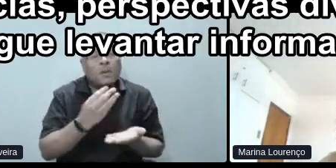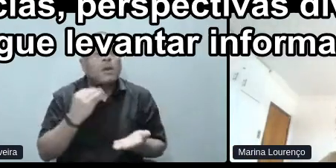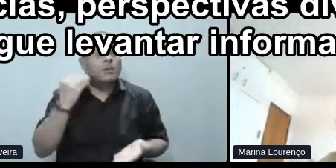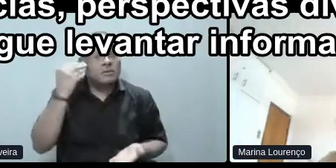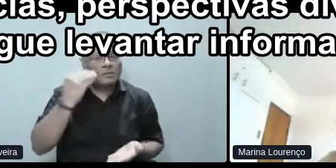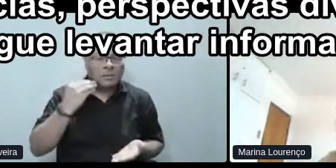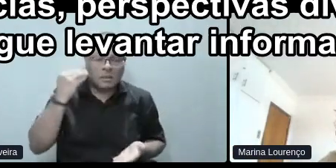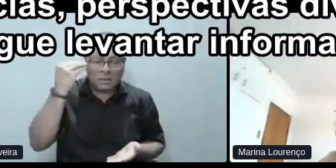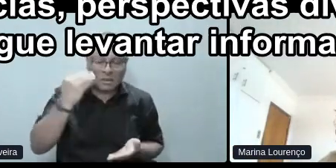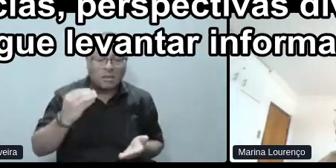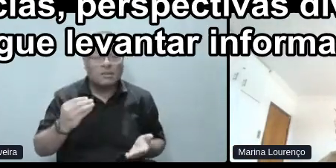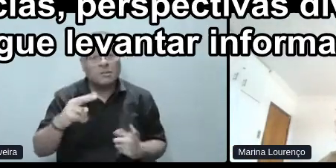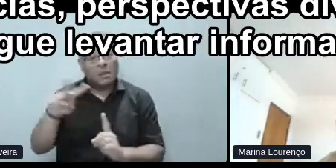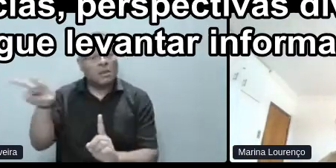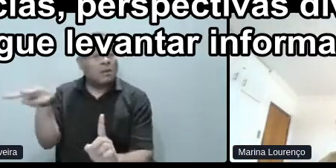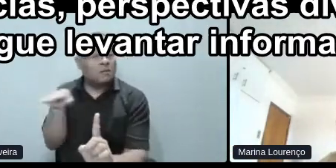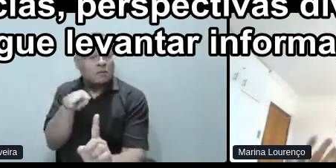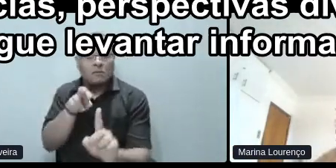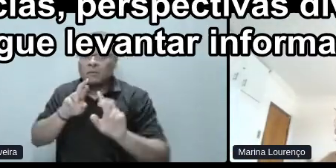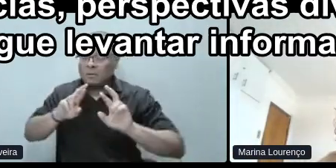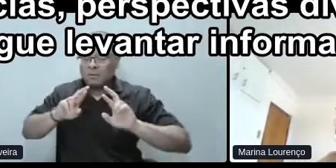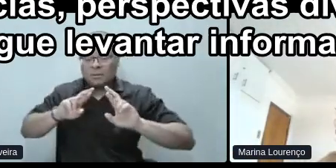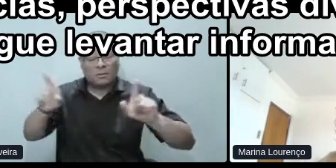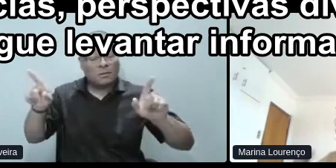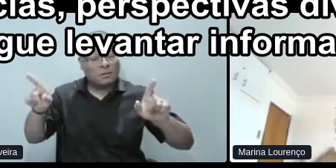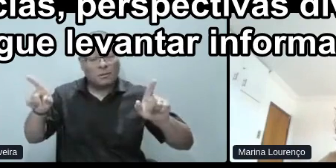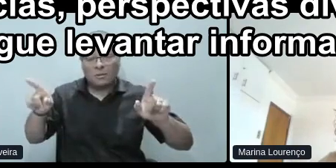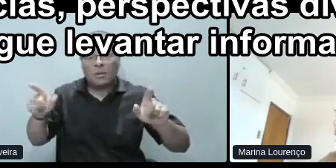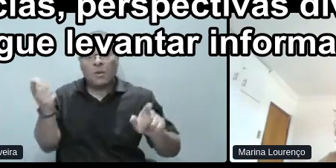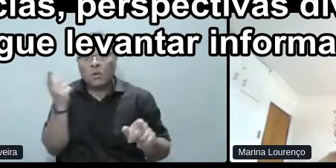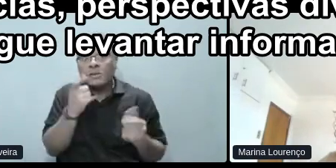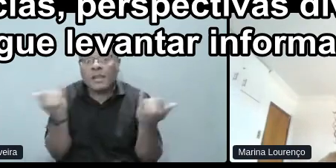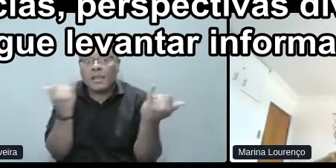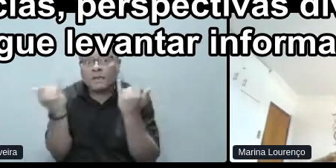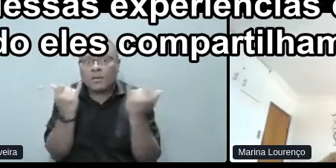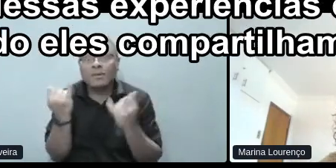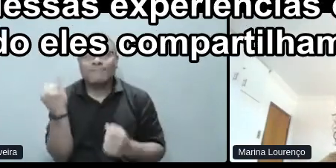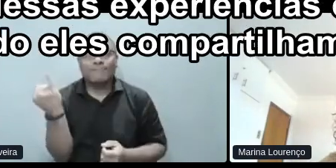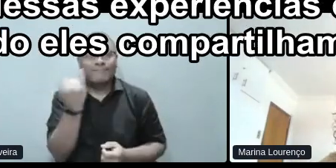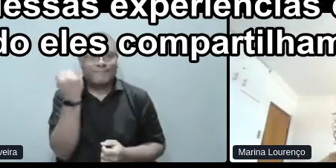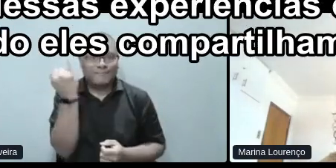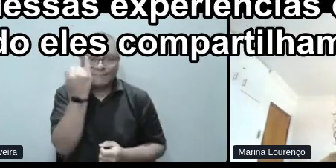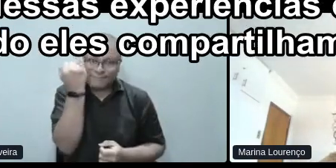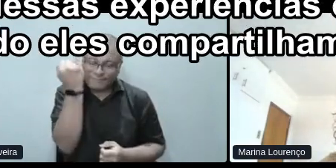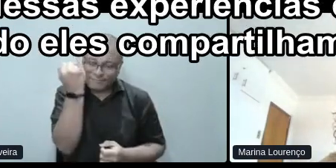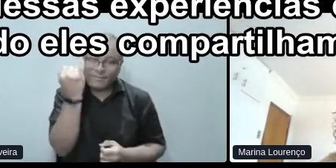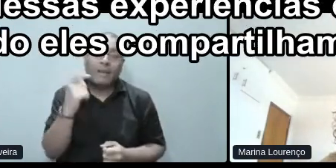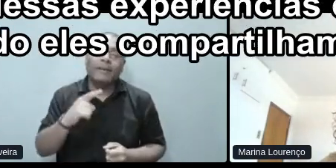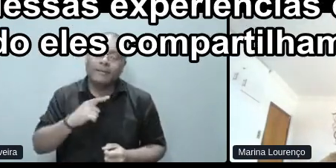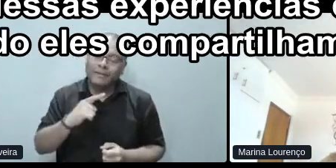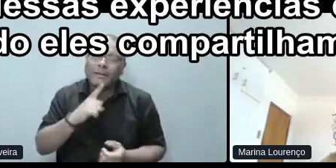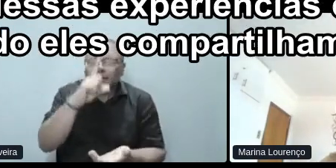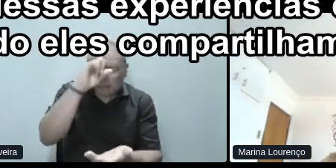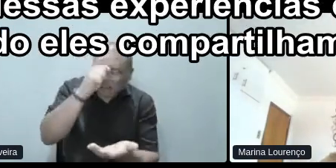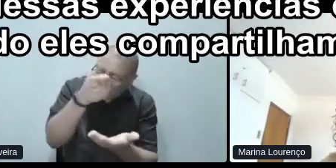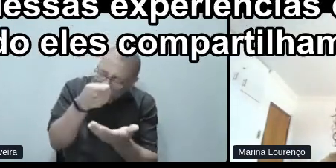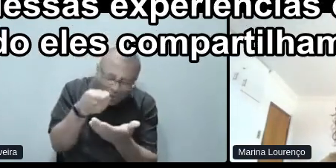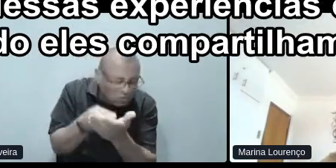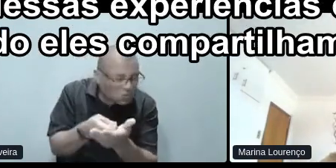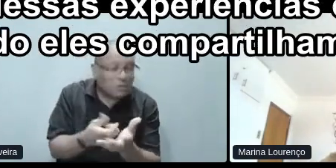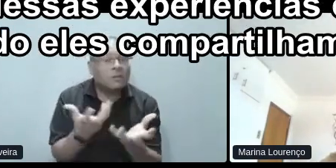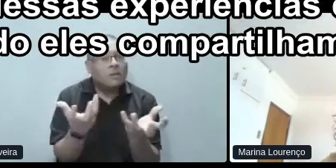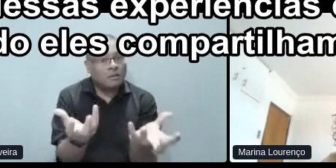perspectivas diversas, e a gente consegue levantar informações valiosas a partir de dessas experiências que